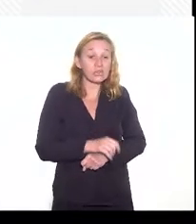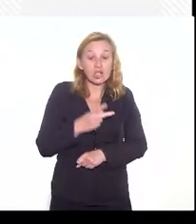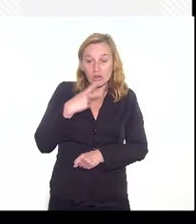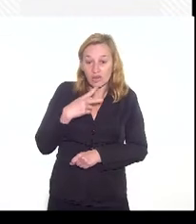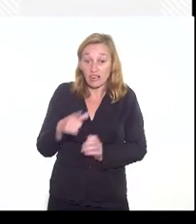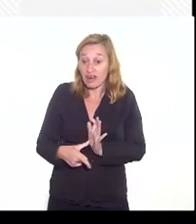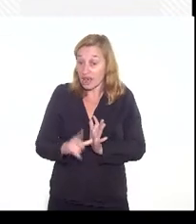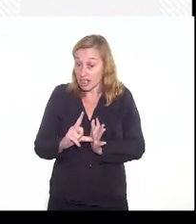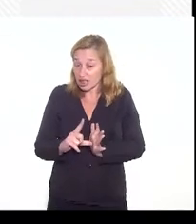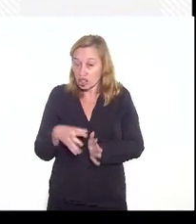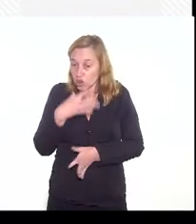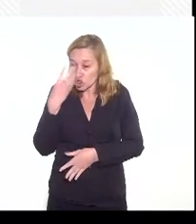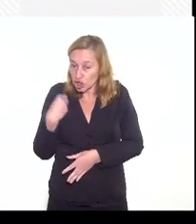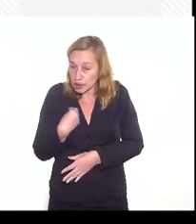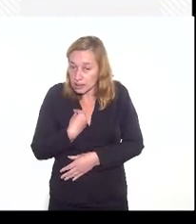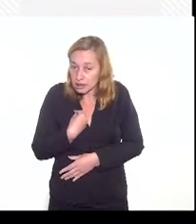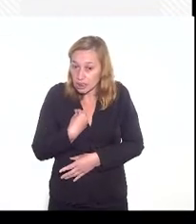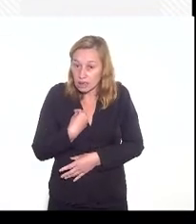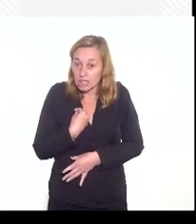falei antes, eu esqueci,